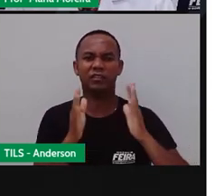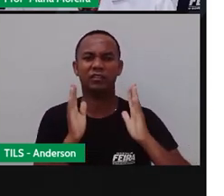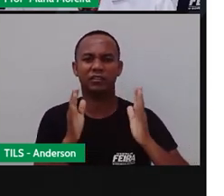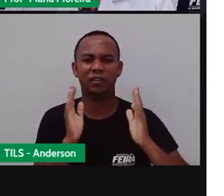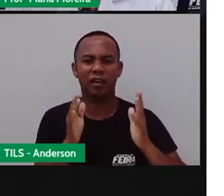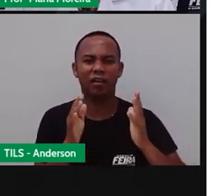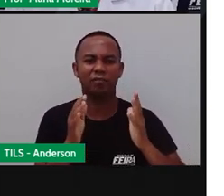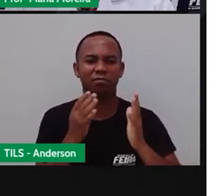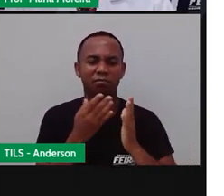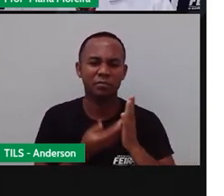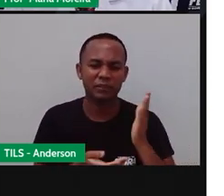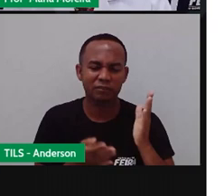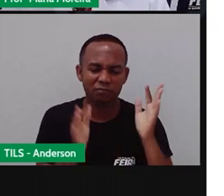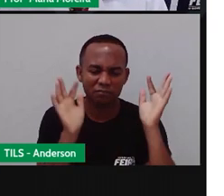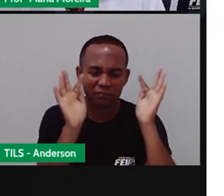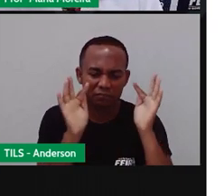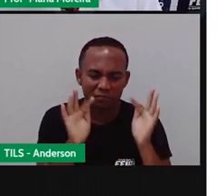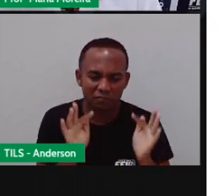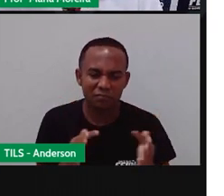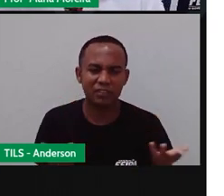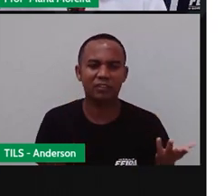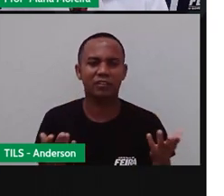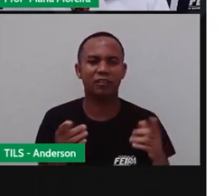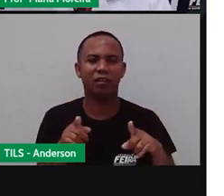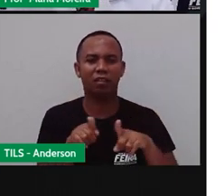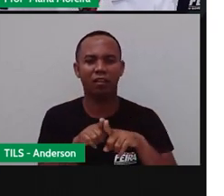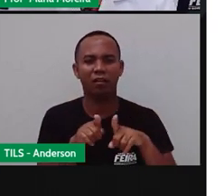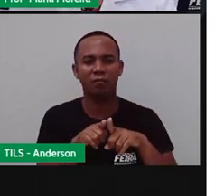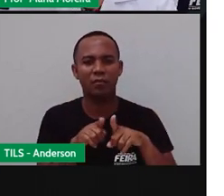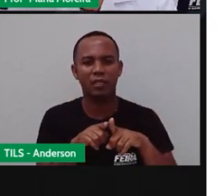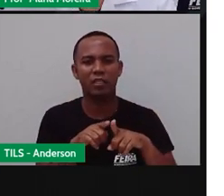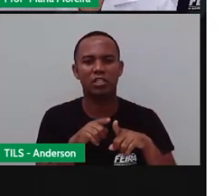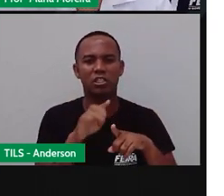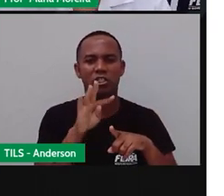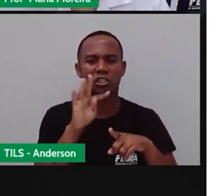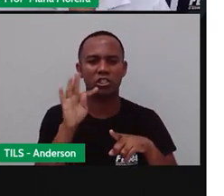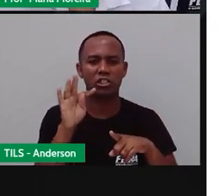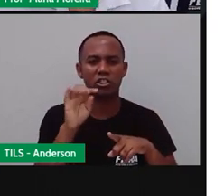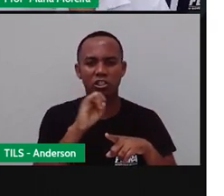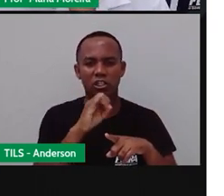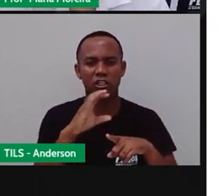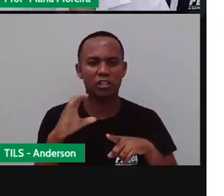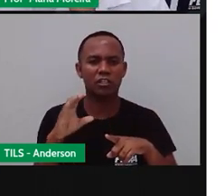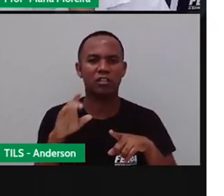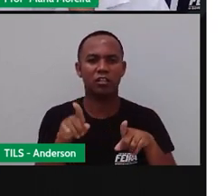a alegria de fazer o meu tic-tac, dia e noite, noite e dia.